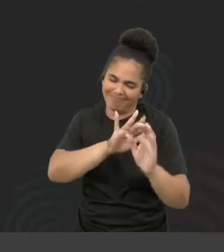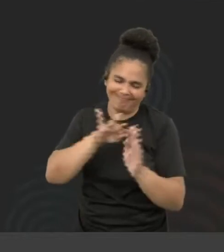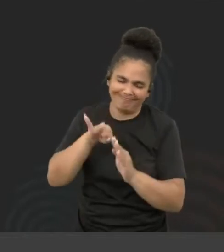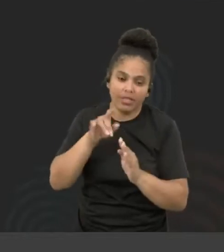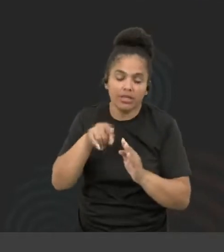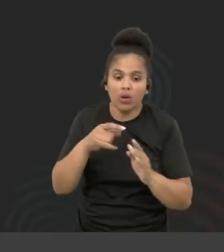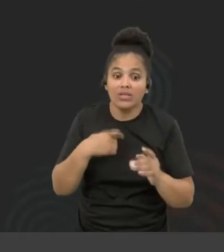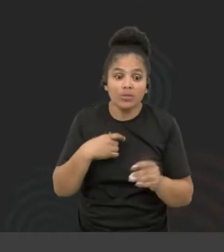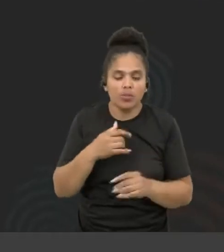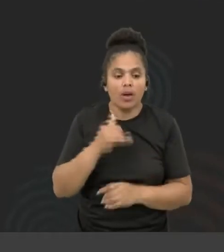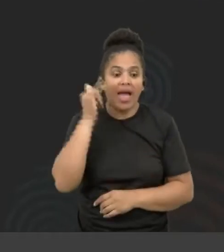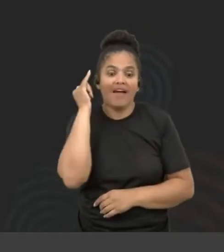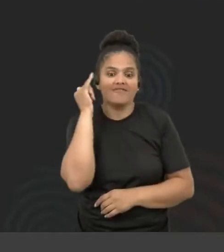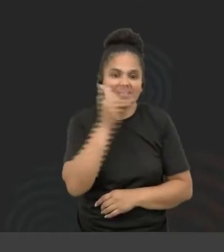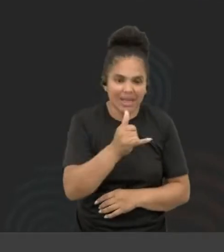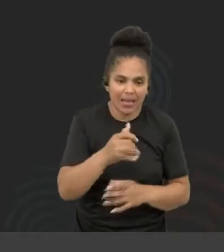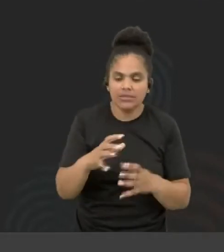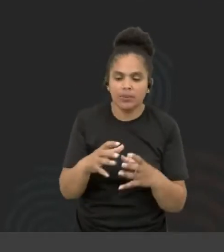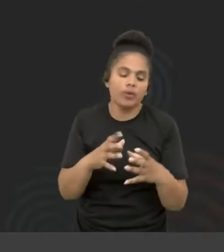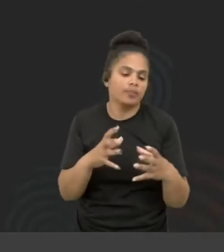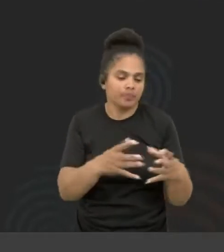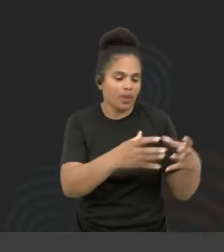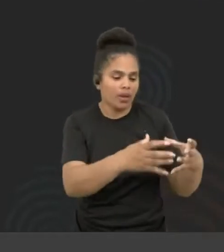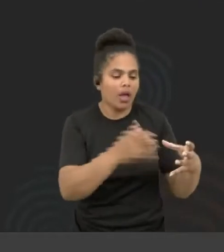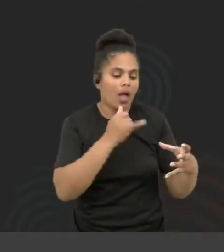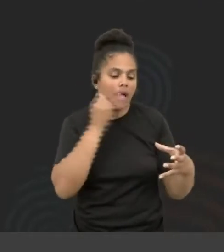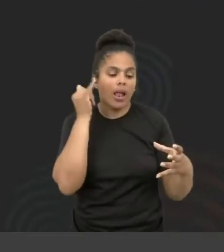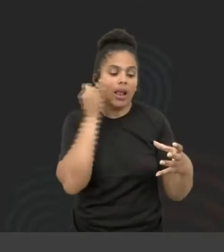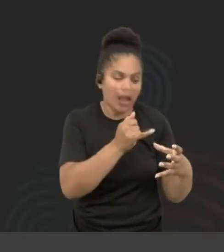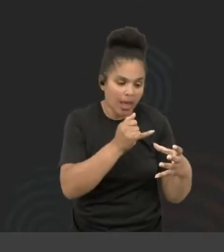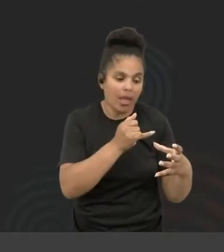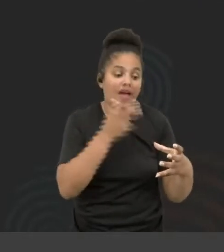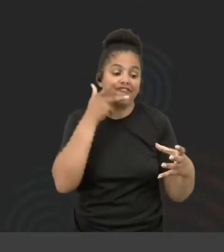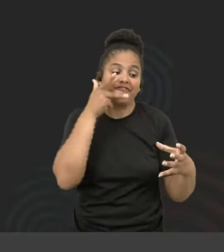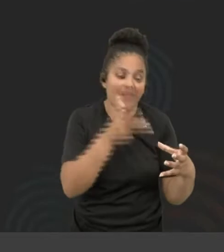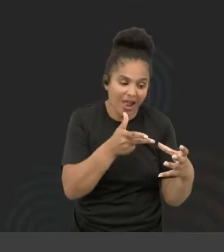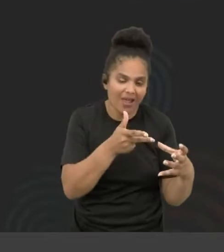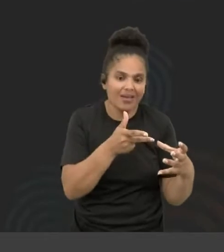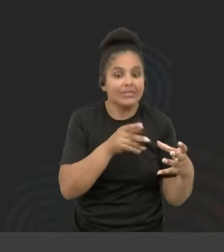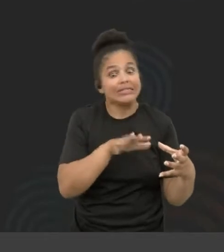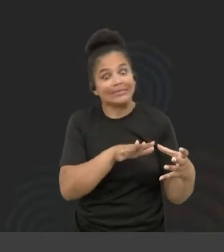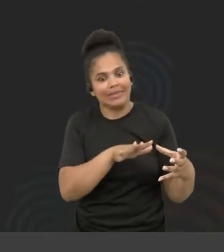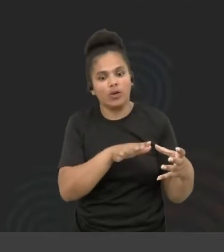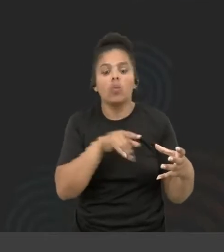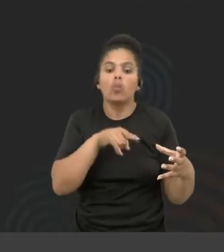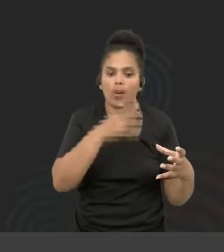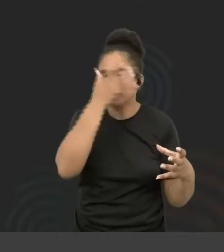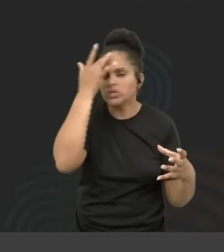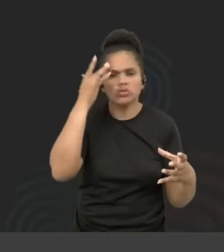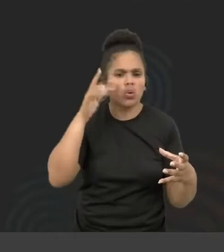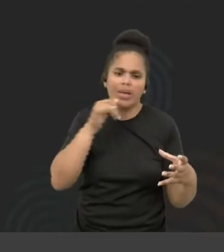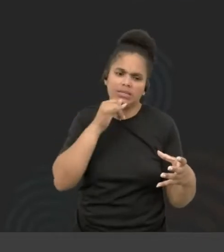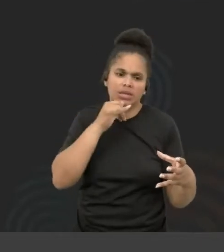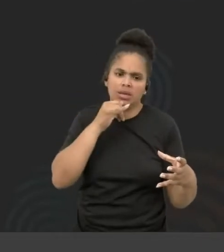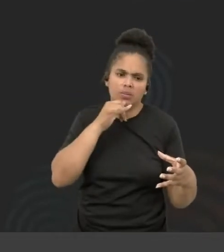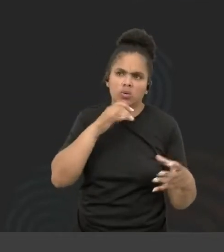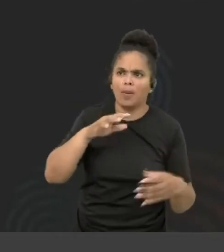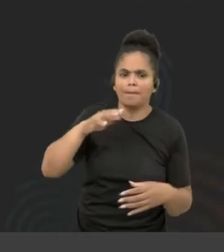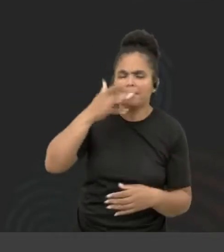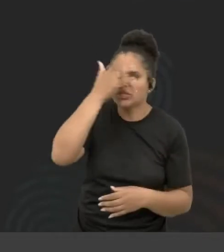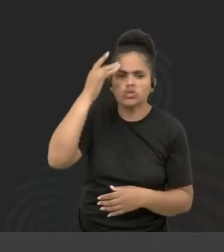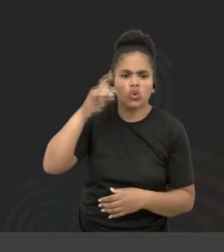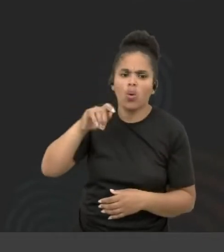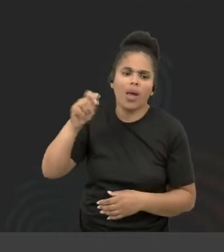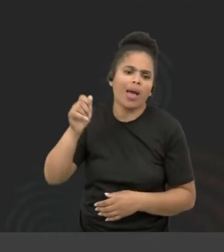porque daí uma pessoa não letrada pode consumir notícia. Uma pessoa estrangeira que ainda não domina o idioma